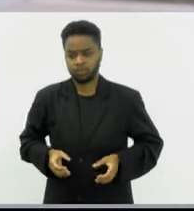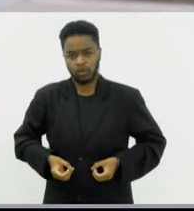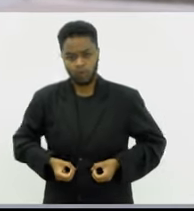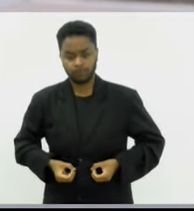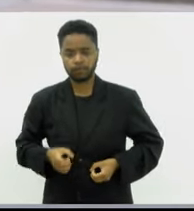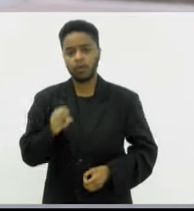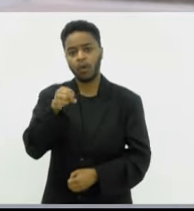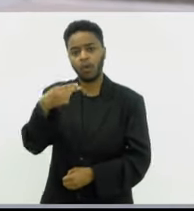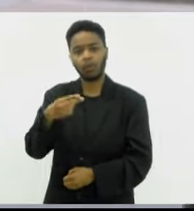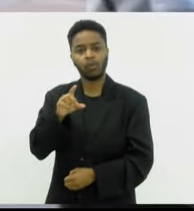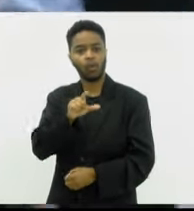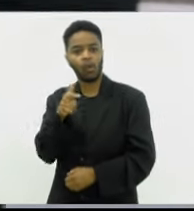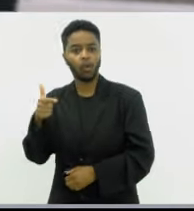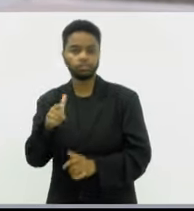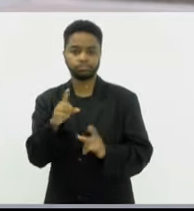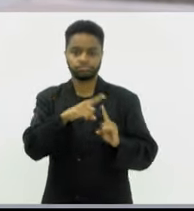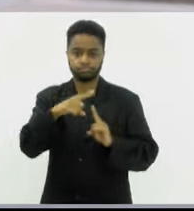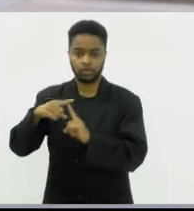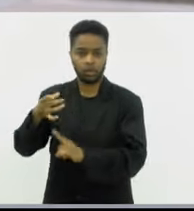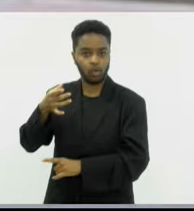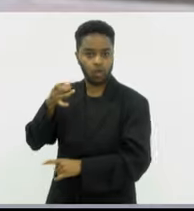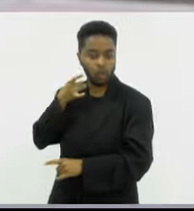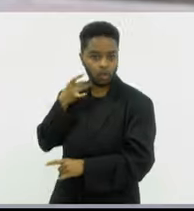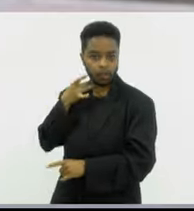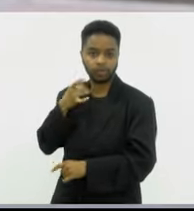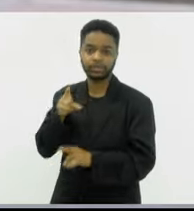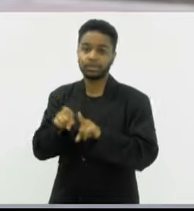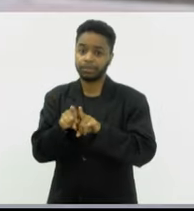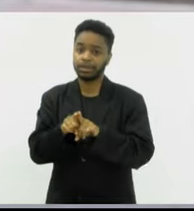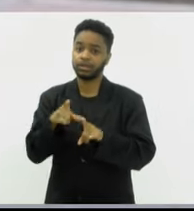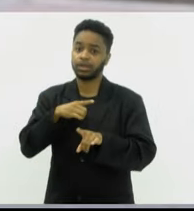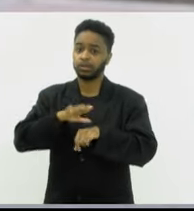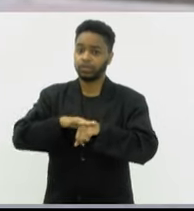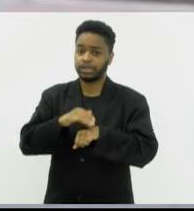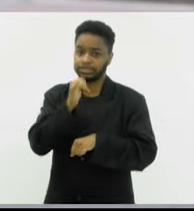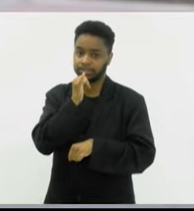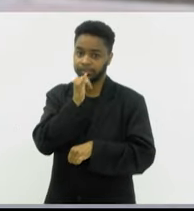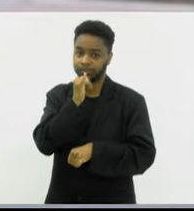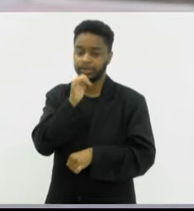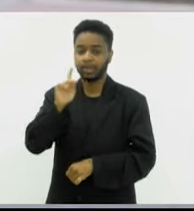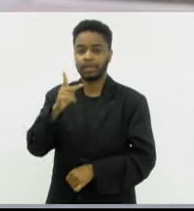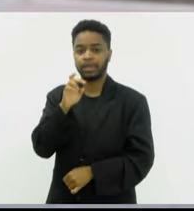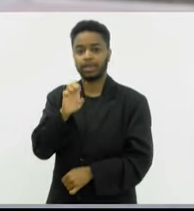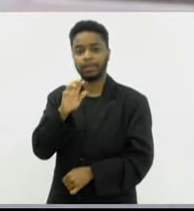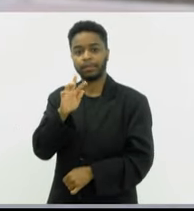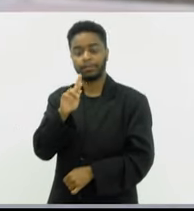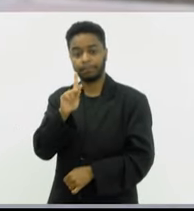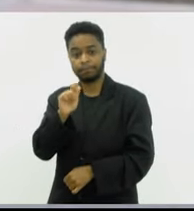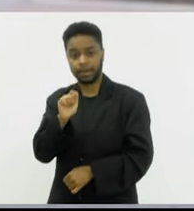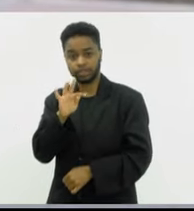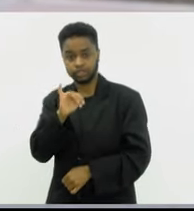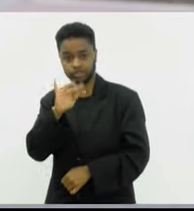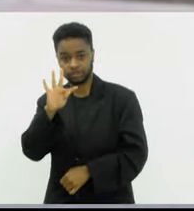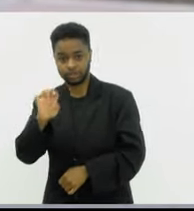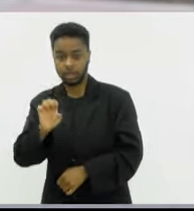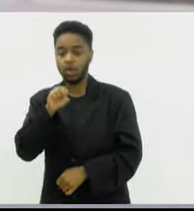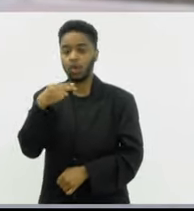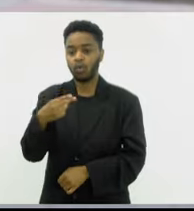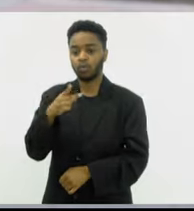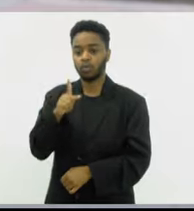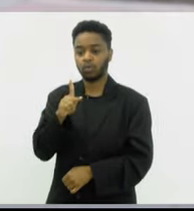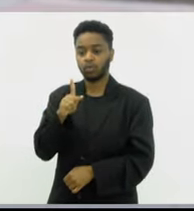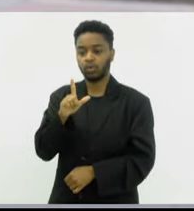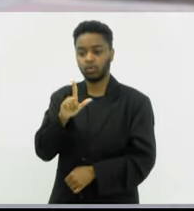dependente, e que tenham patologias hepáticas, como, por exemplo, uma hepatite autoimune, ou lupo, ou uma hepatite lúpica,